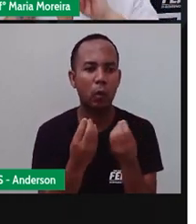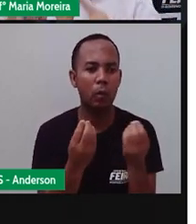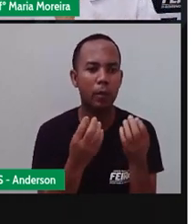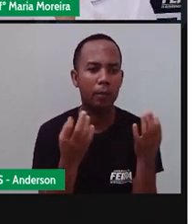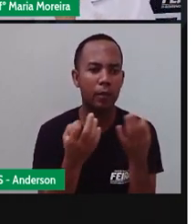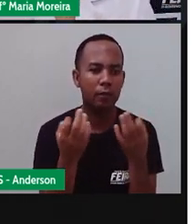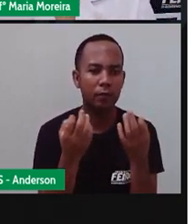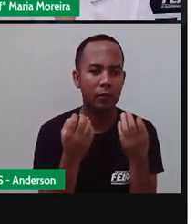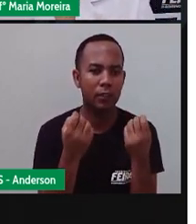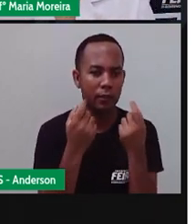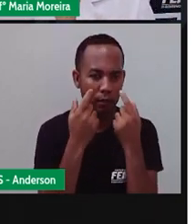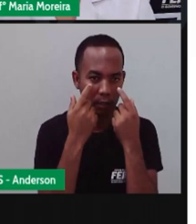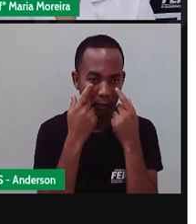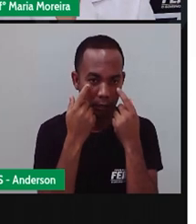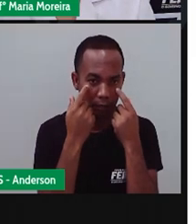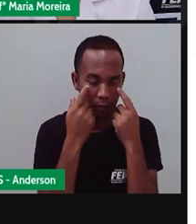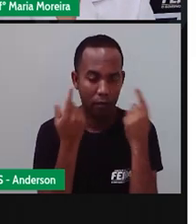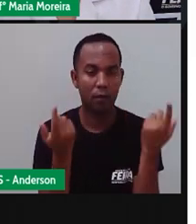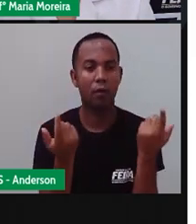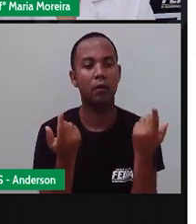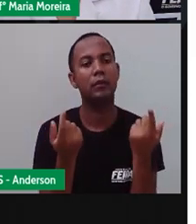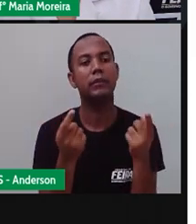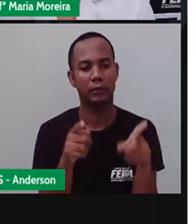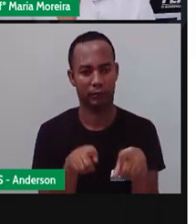do canto da sua boca. Você sabia disso, Anderson?